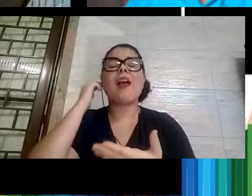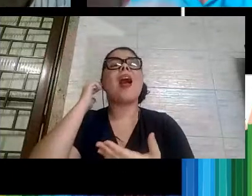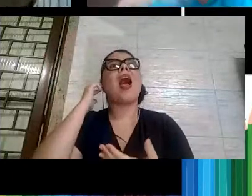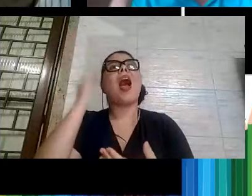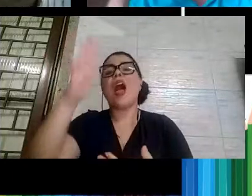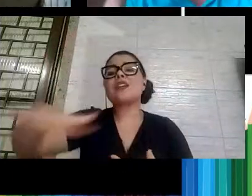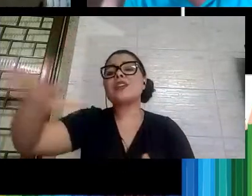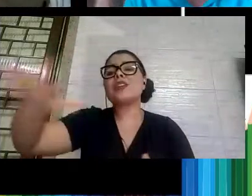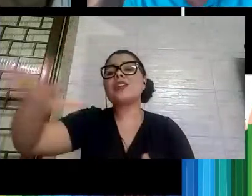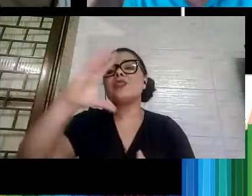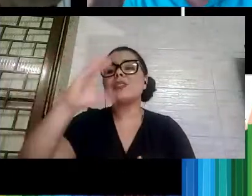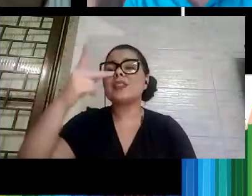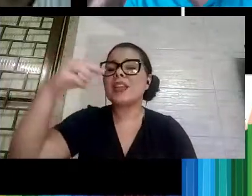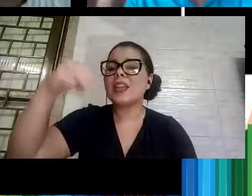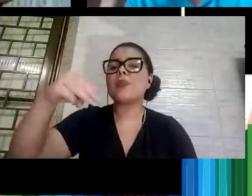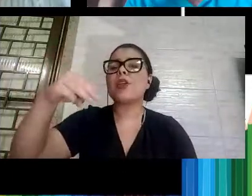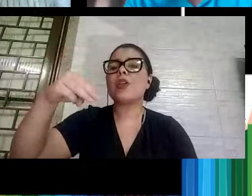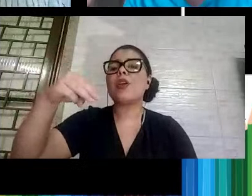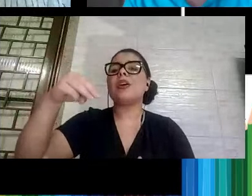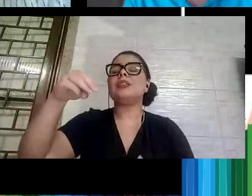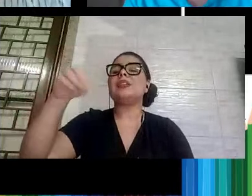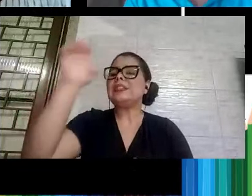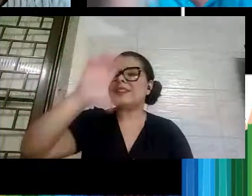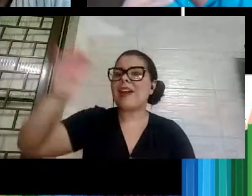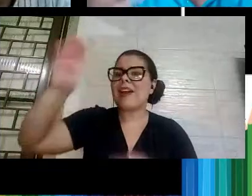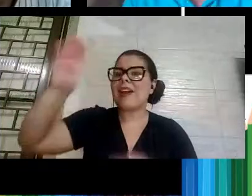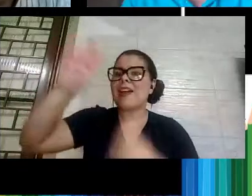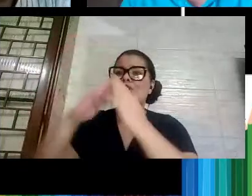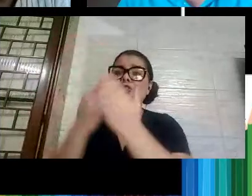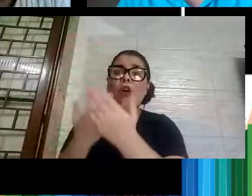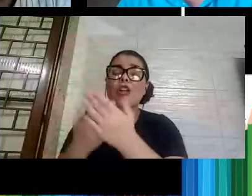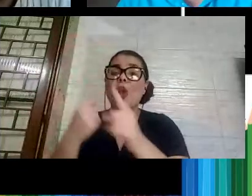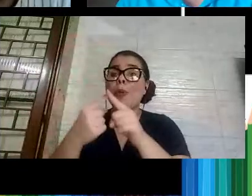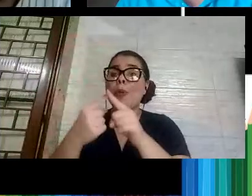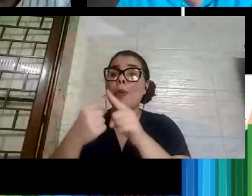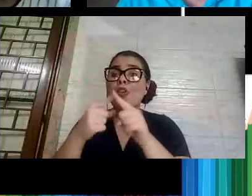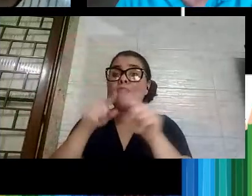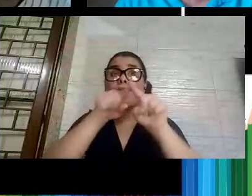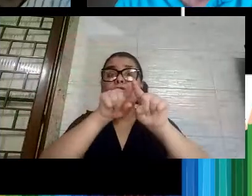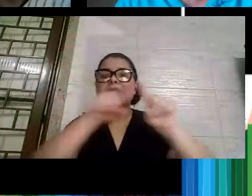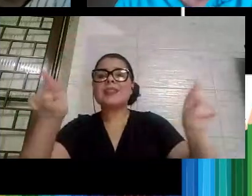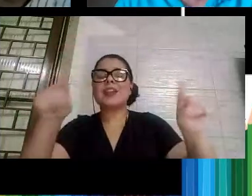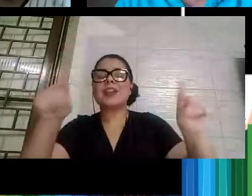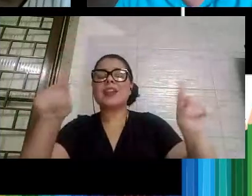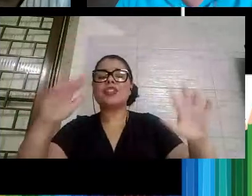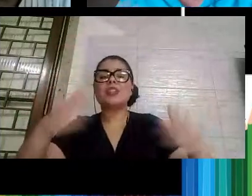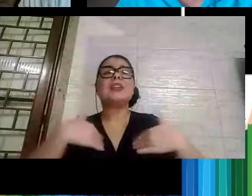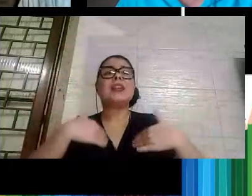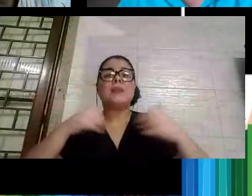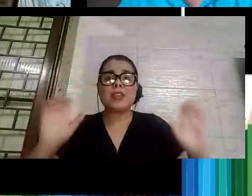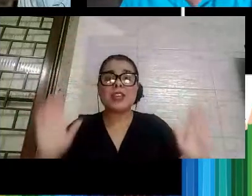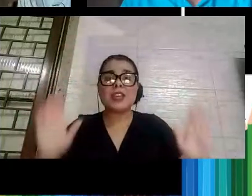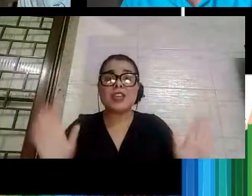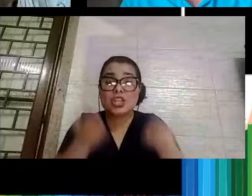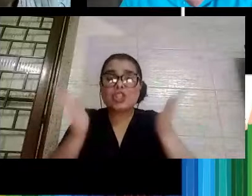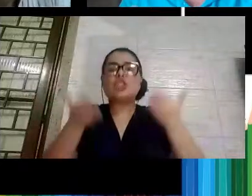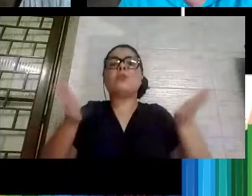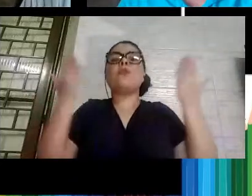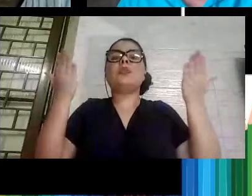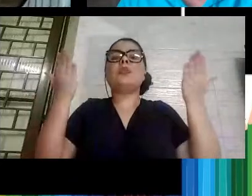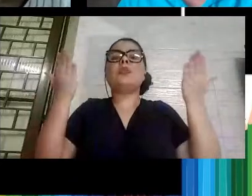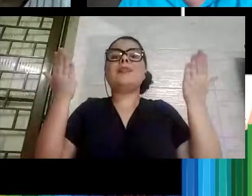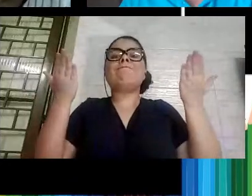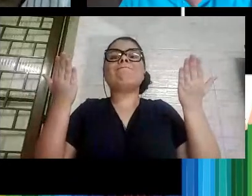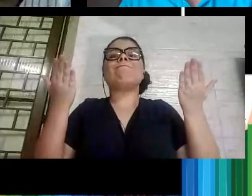rapaziada do CPM, a minha rapaziada da Rede, lá do José, porque são vocês que me motivam,